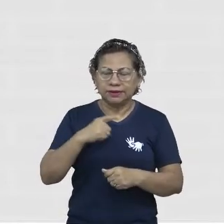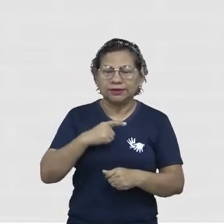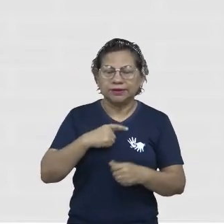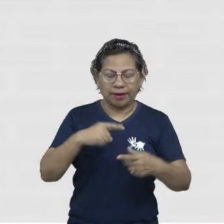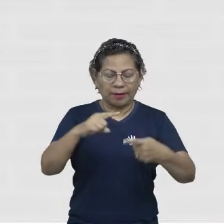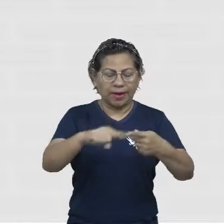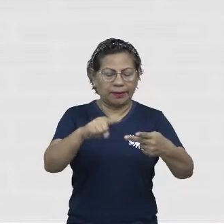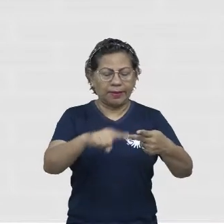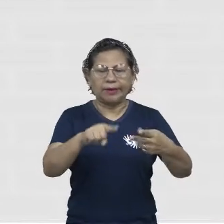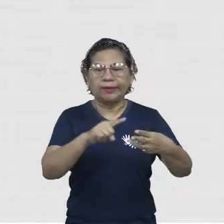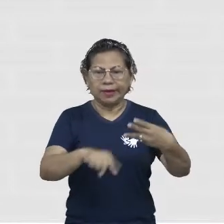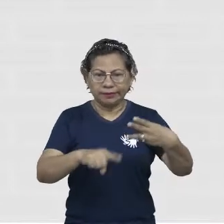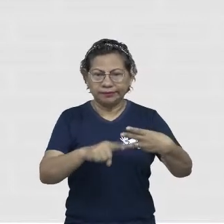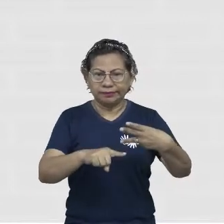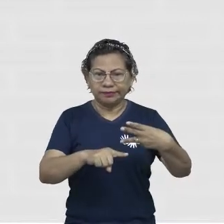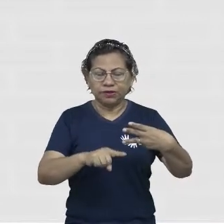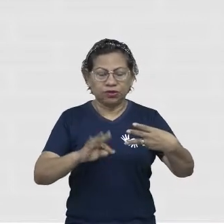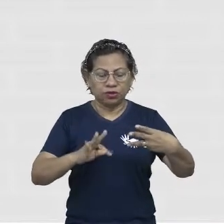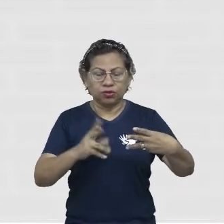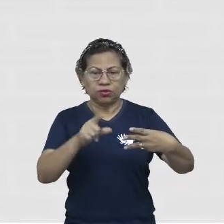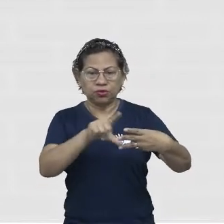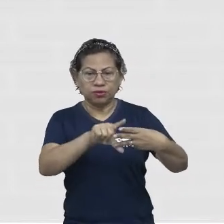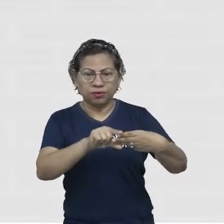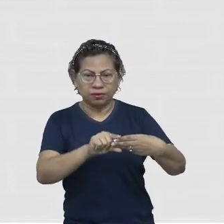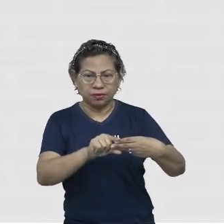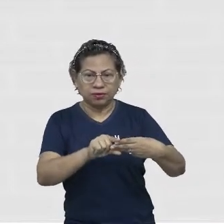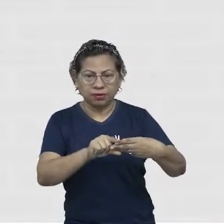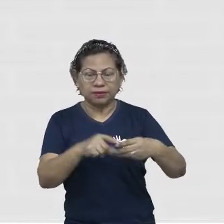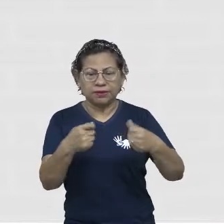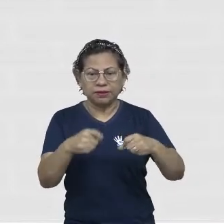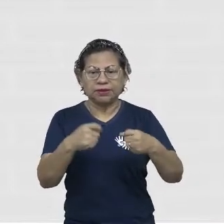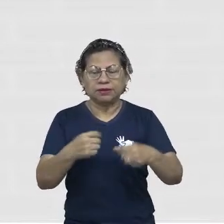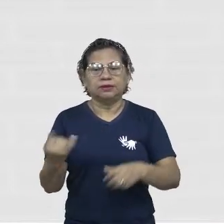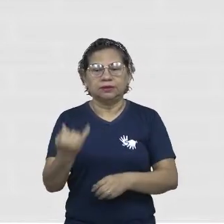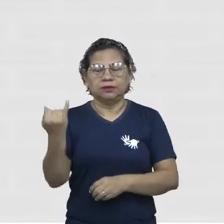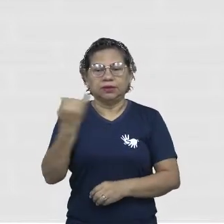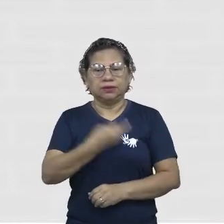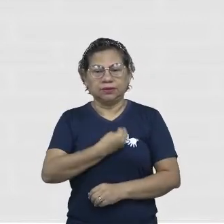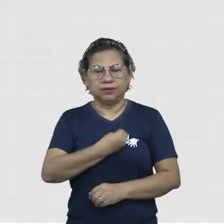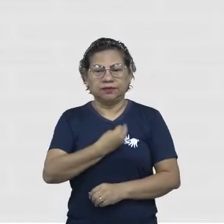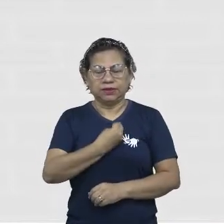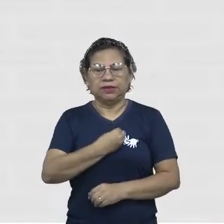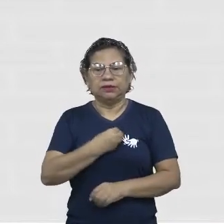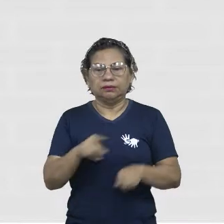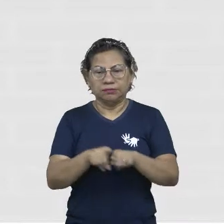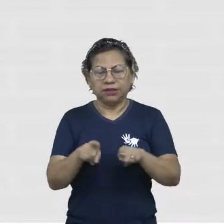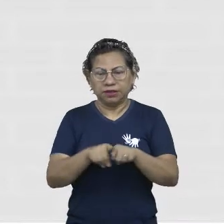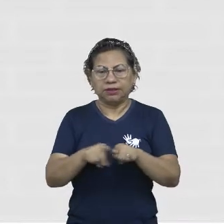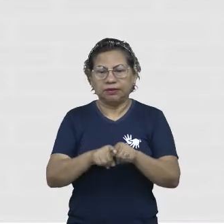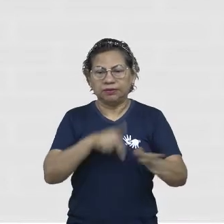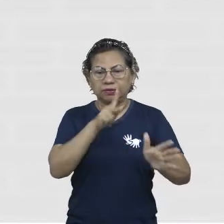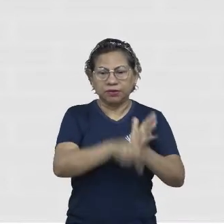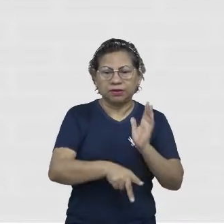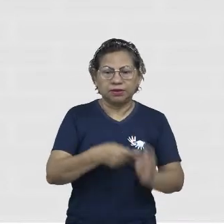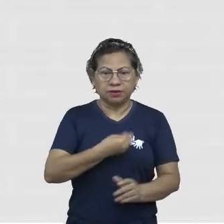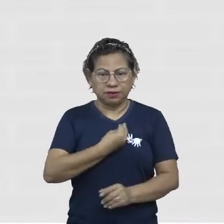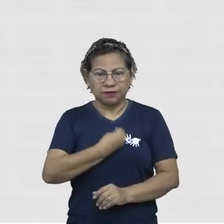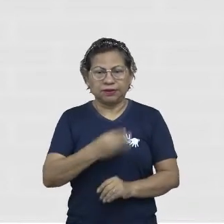inteligência social e gratidão, vale muito a pena você colocar também e desenvolver no seu projeto de vida.